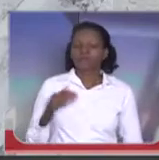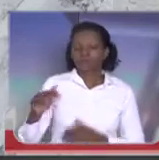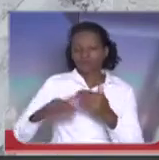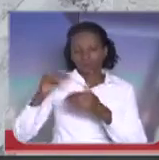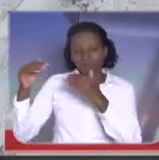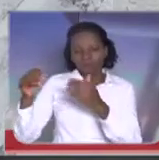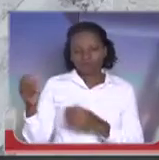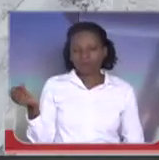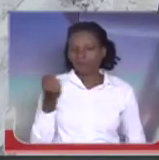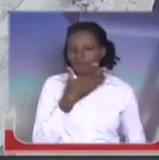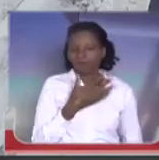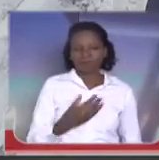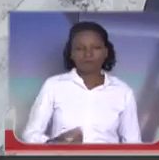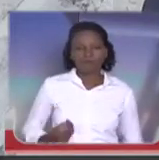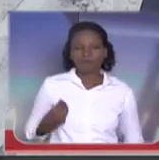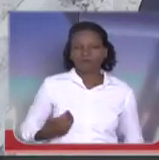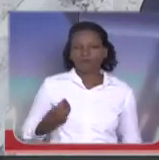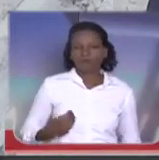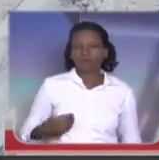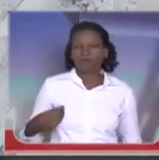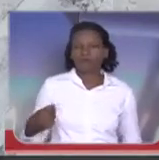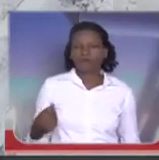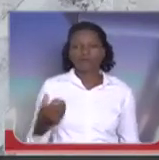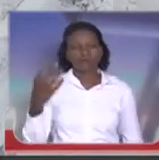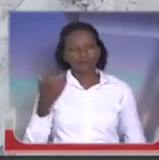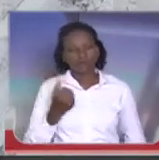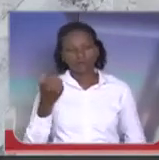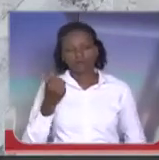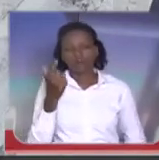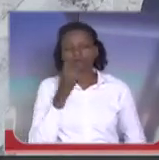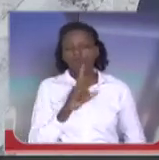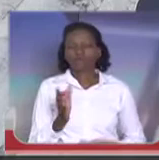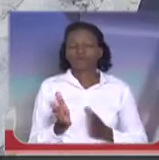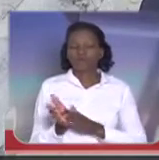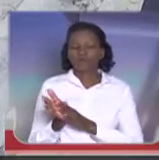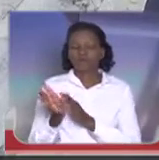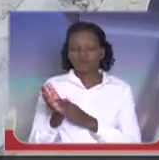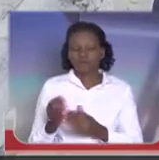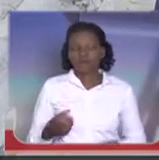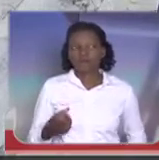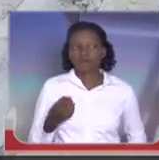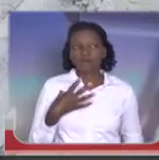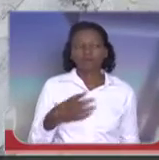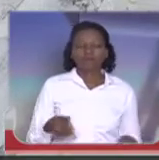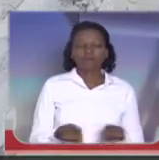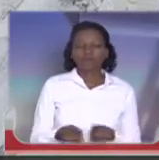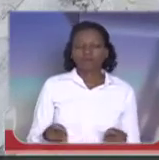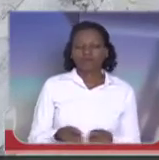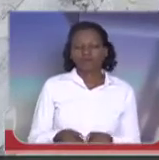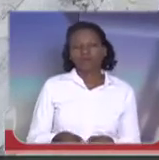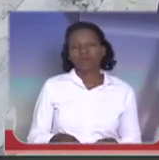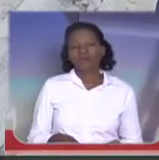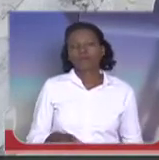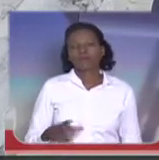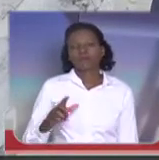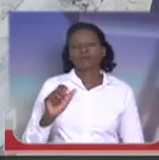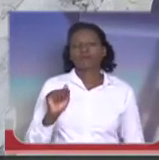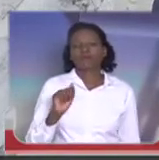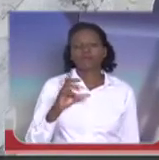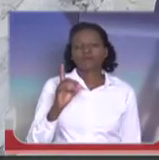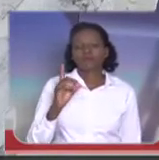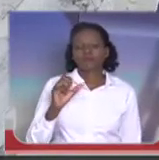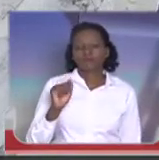missões, na sua merecida aposentadoria, e, ao mesmo tempo, desejar ao general de divisão Adalmir